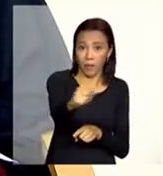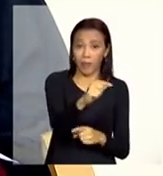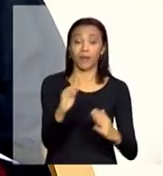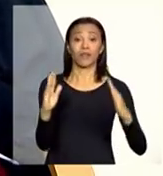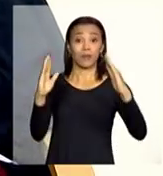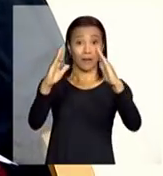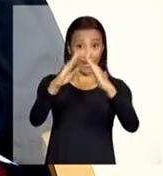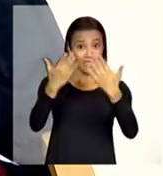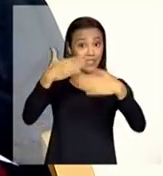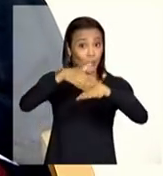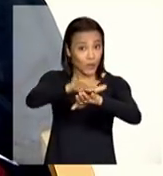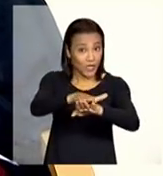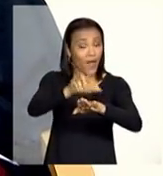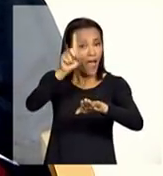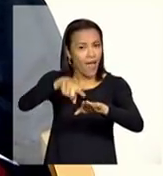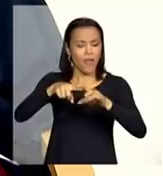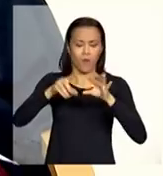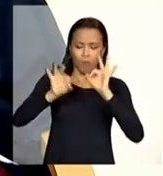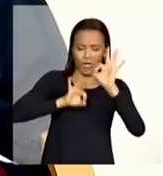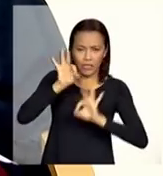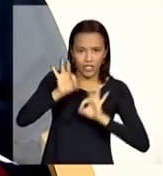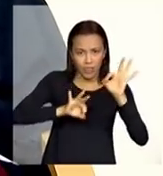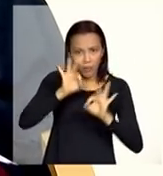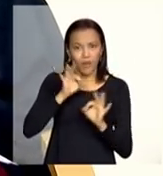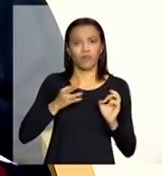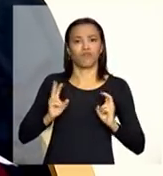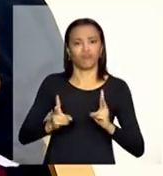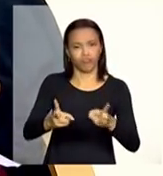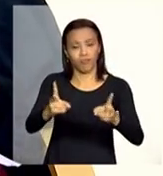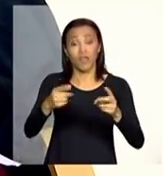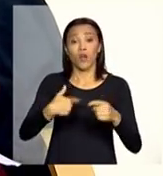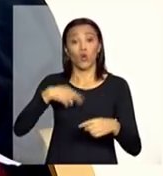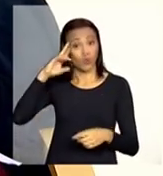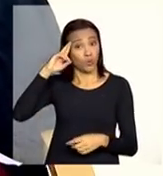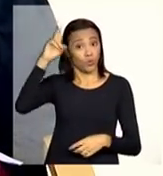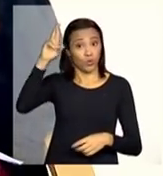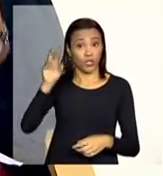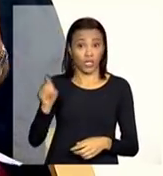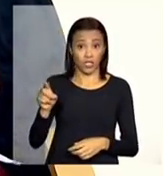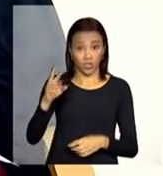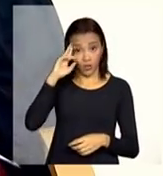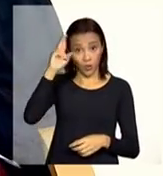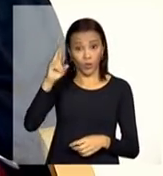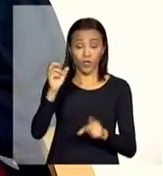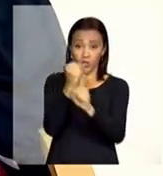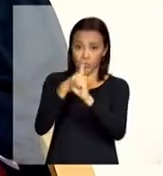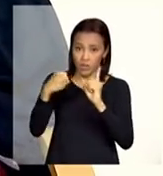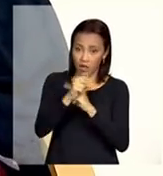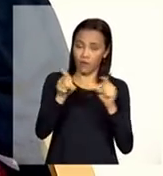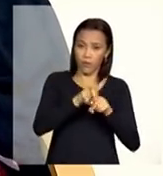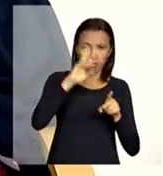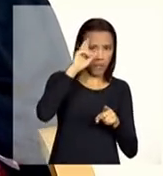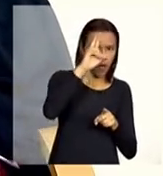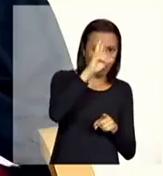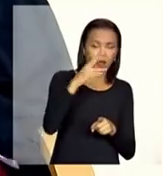estratégia de gestão um planejamento integrado onde os gestores da assistência social e da saúde vão desenvolver um planejamento